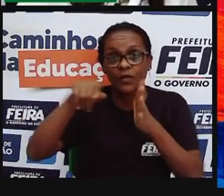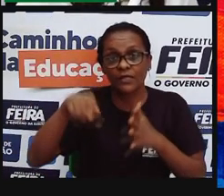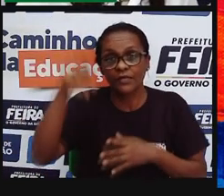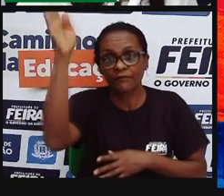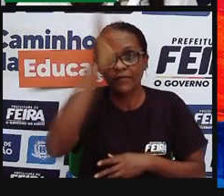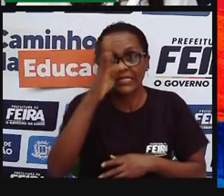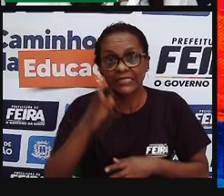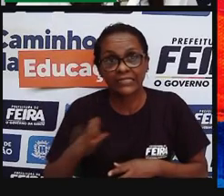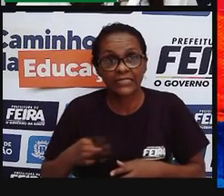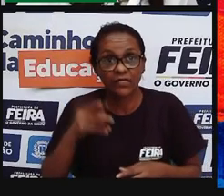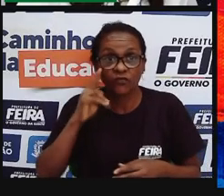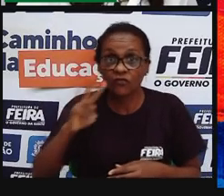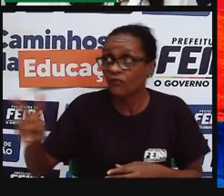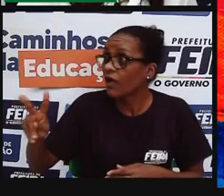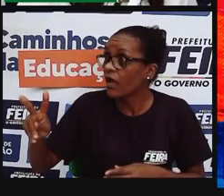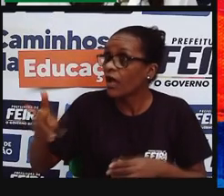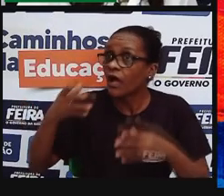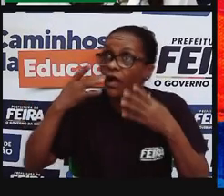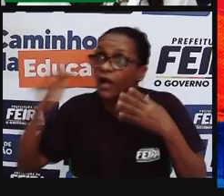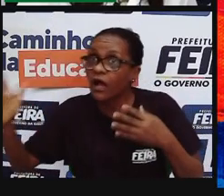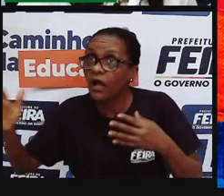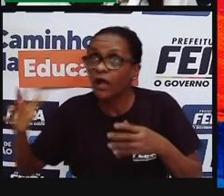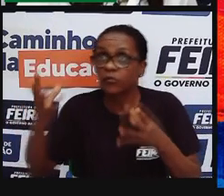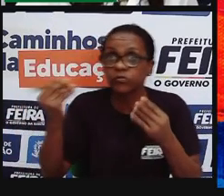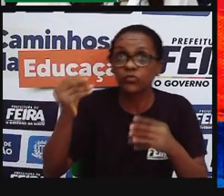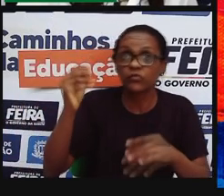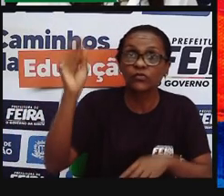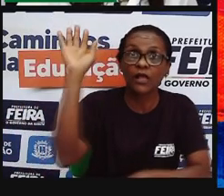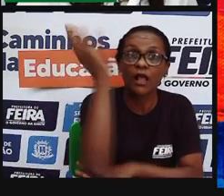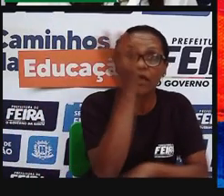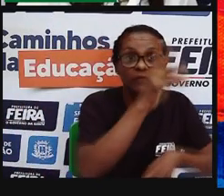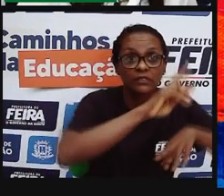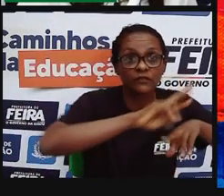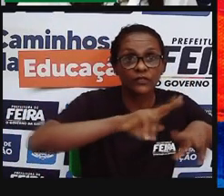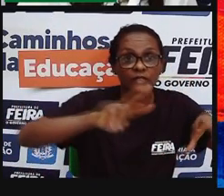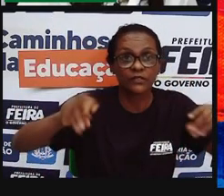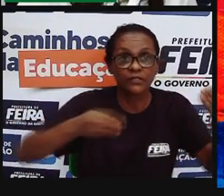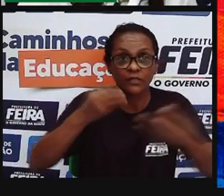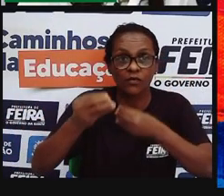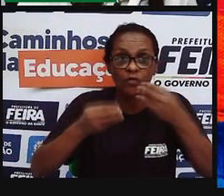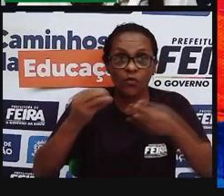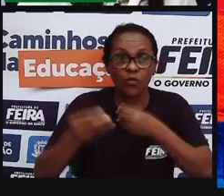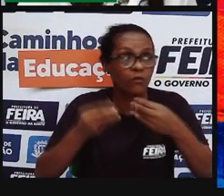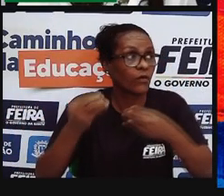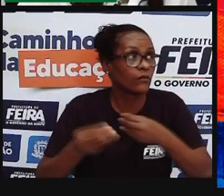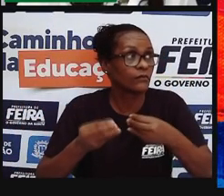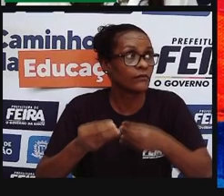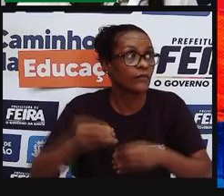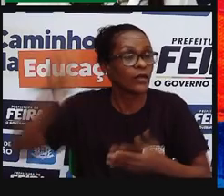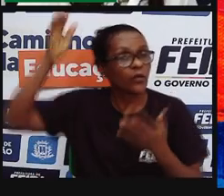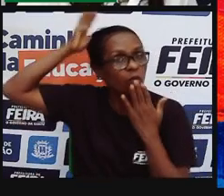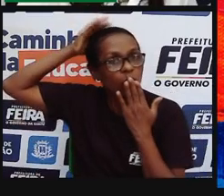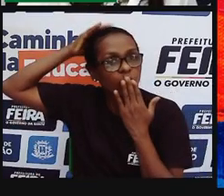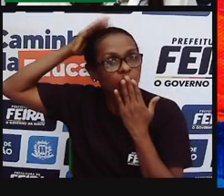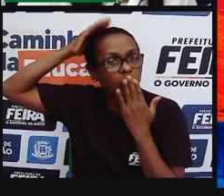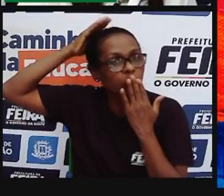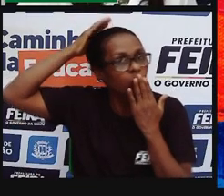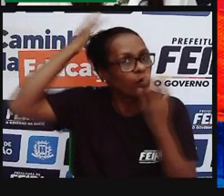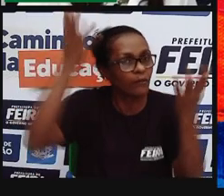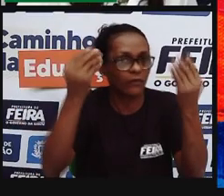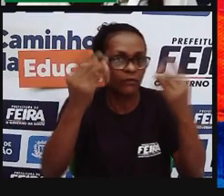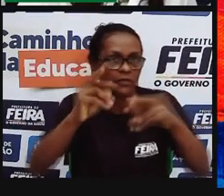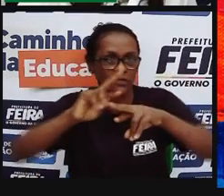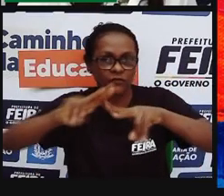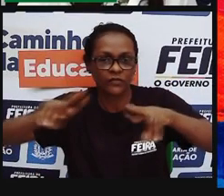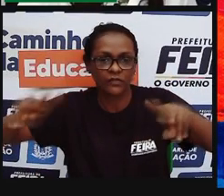encontrou prata, beleza, ouro, pau, Brasil, e sem falar do índio, dono desse lugar, homem da nossa